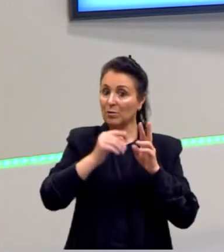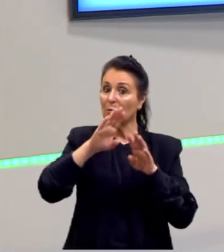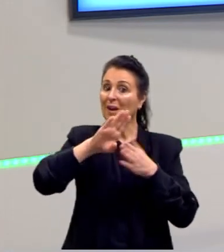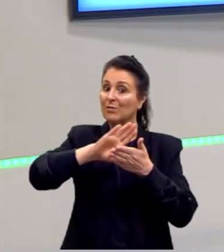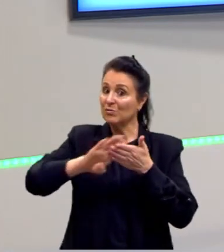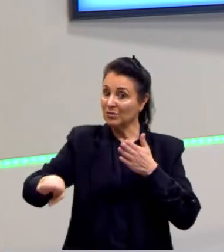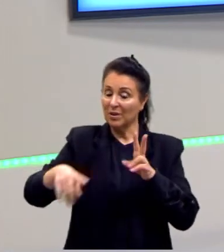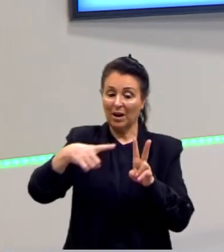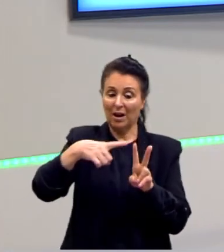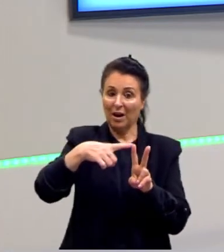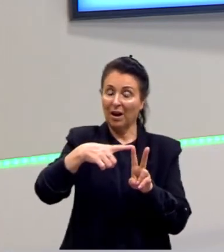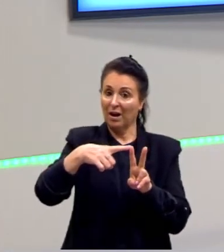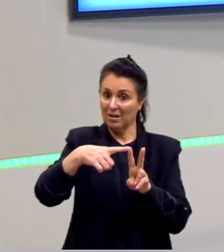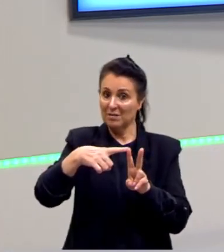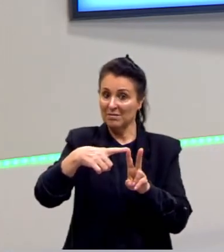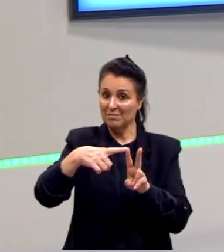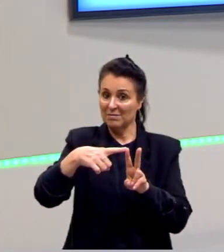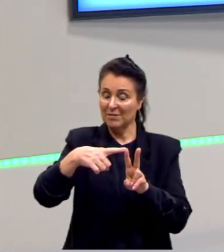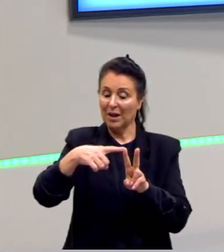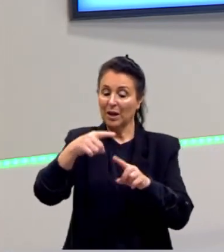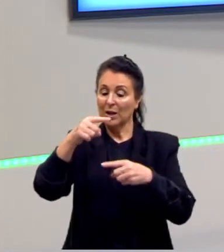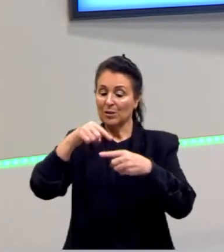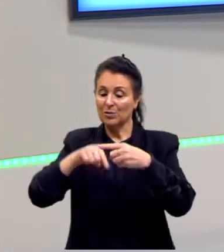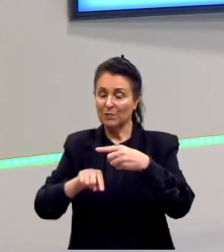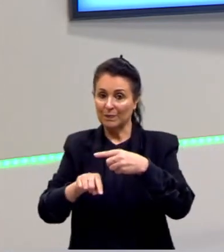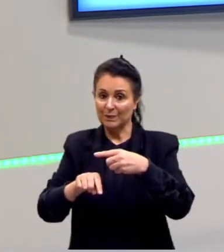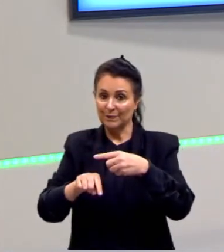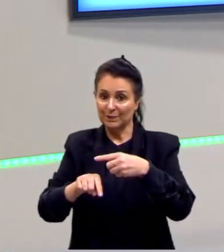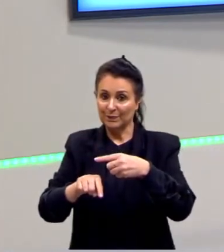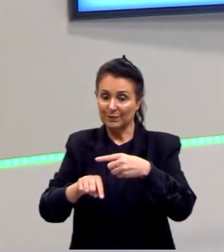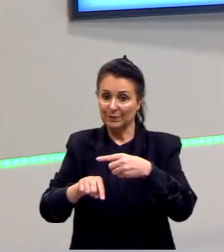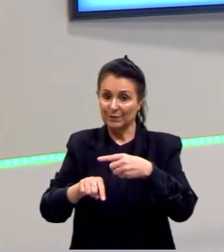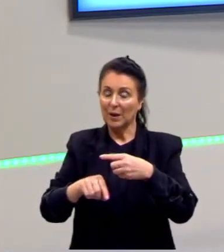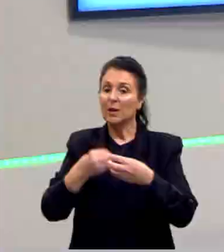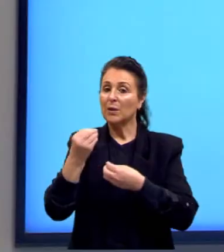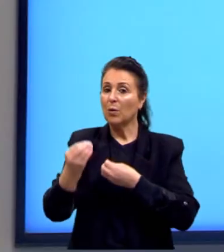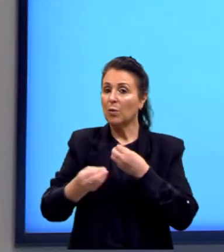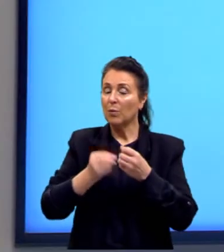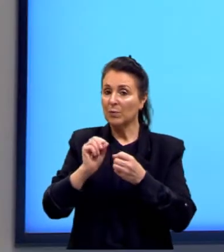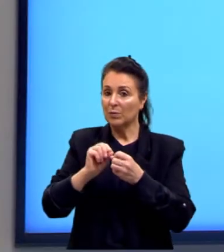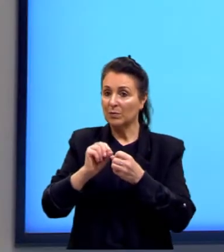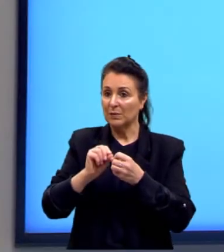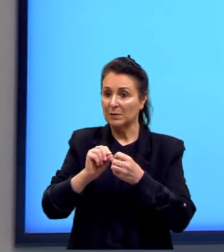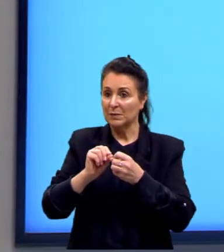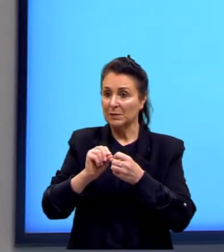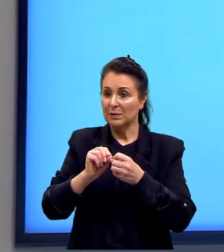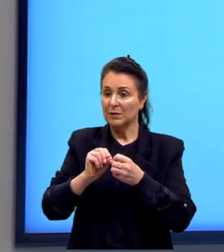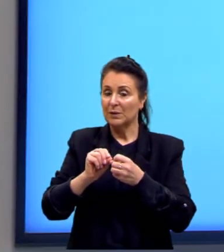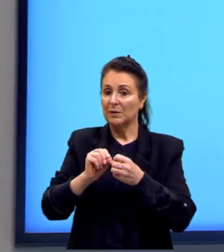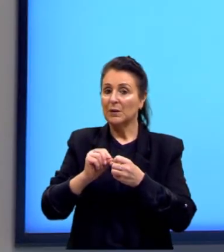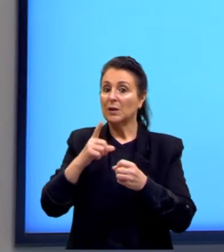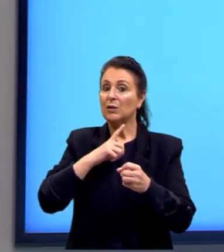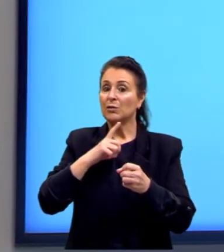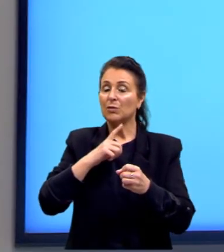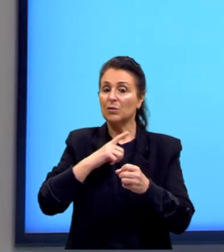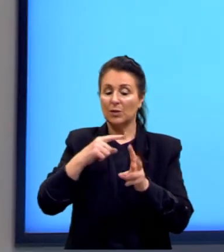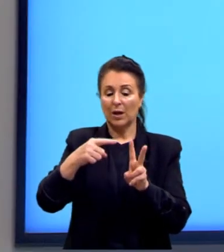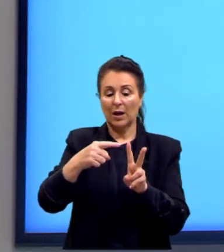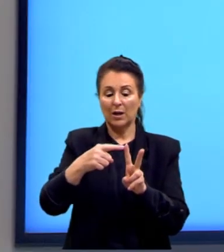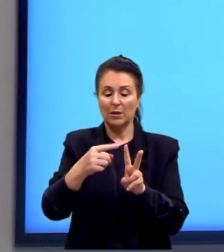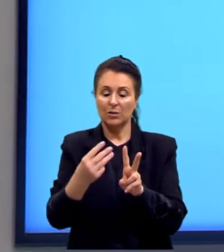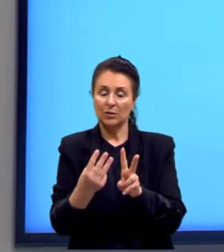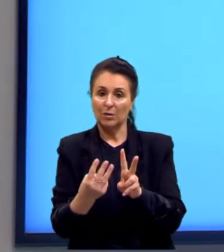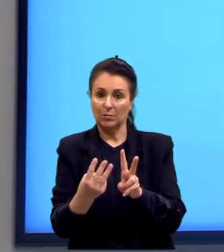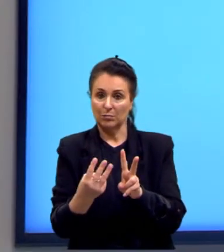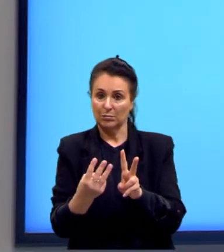exata do denominador. A racionalização consiste no seguinte. Eu tinha aqui raiz de 3,